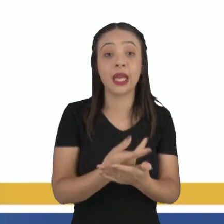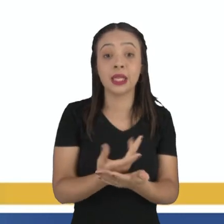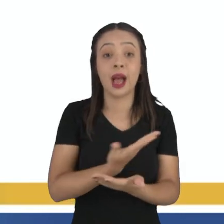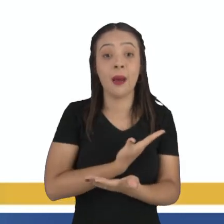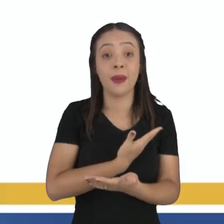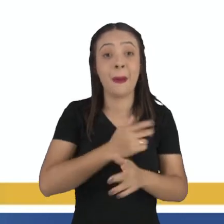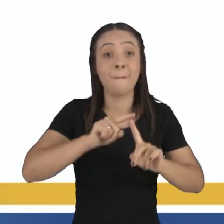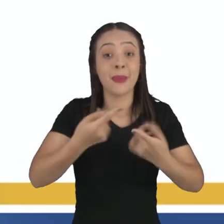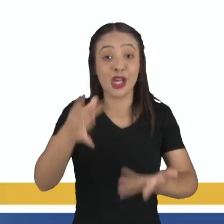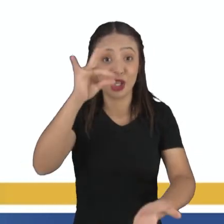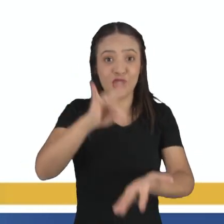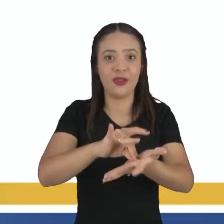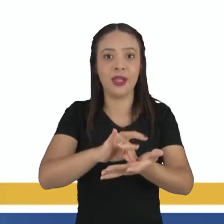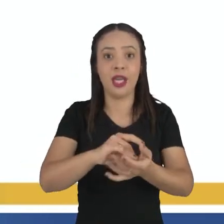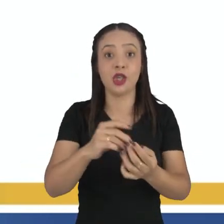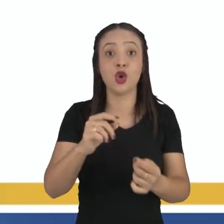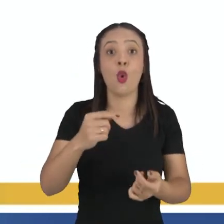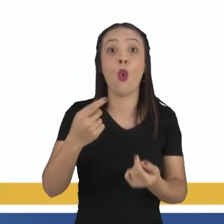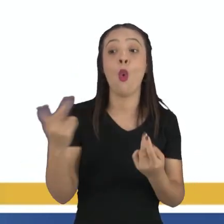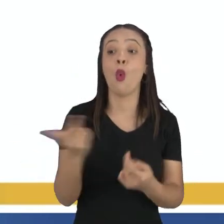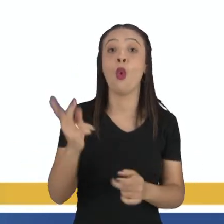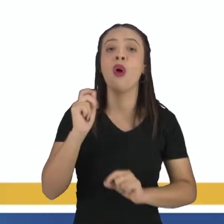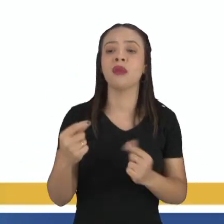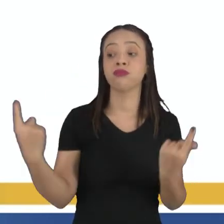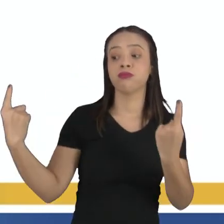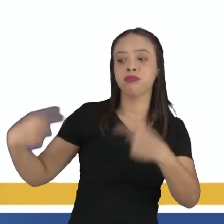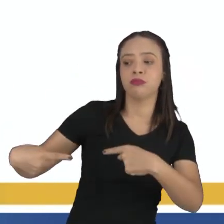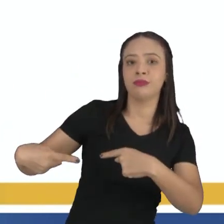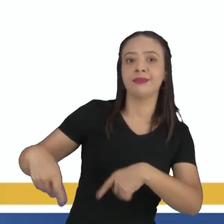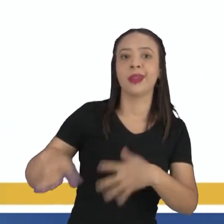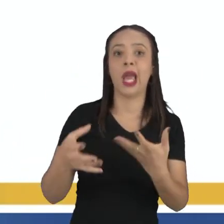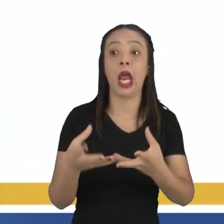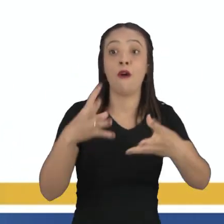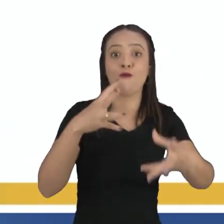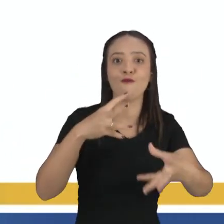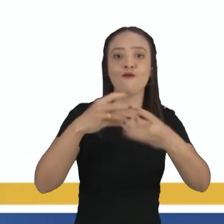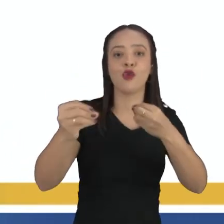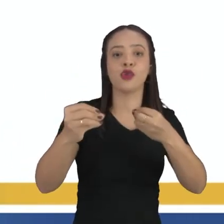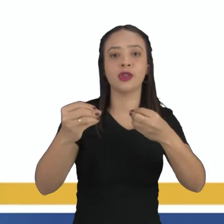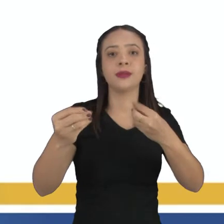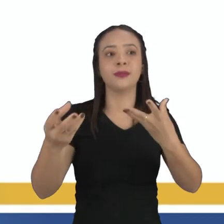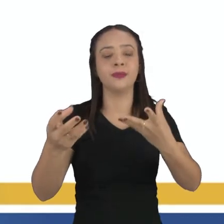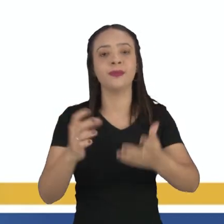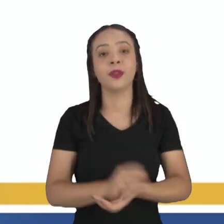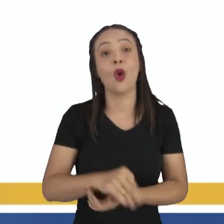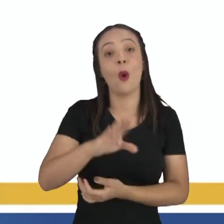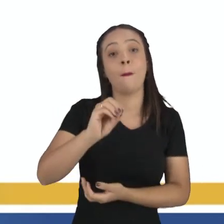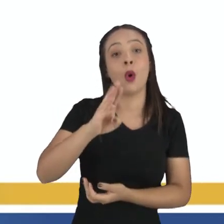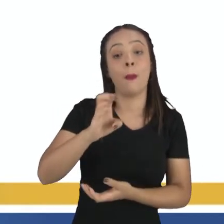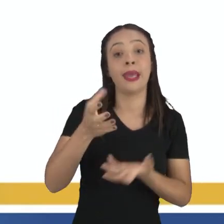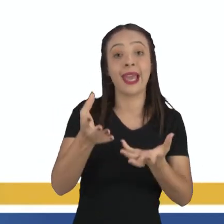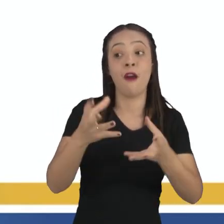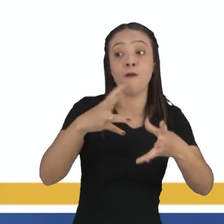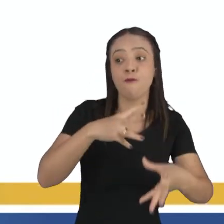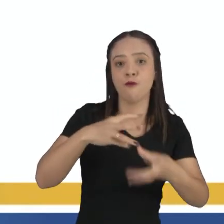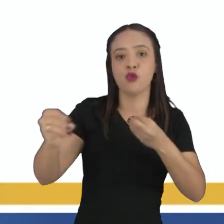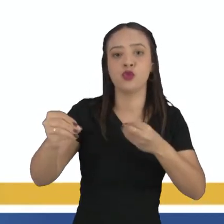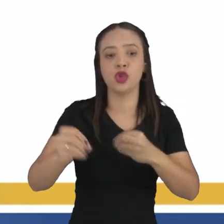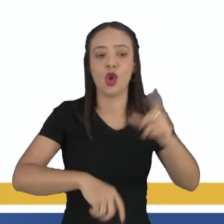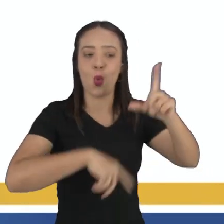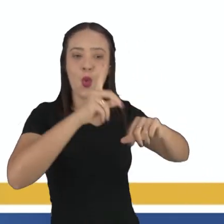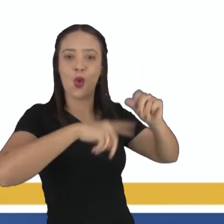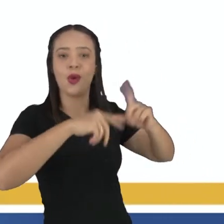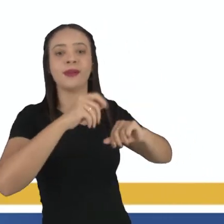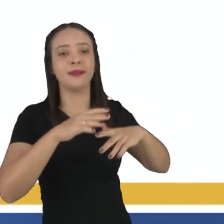amigos, quando, na verdade, deveriam estar ali, um tentando fugir do outro. O Bob Esponja tentando fugir do Patrick e o Patrick tentando